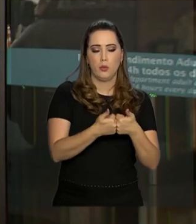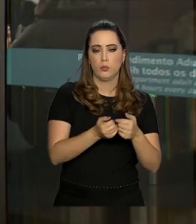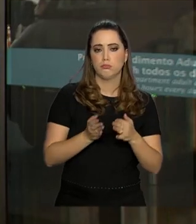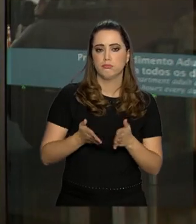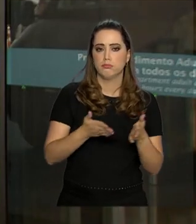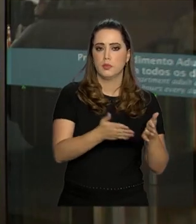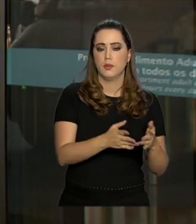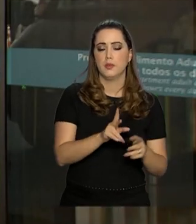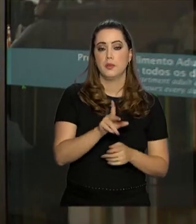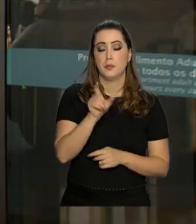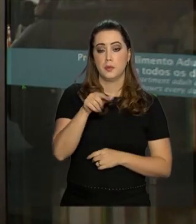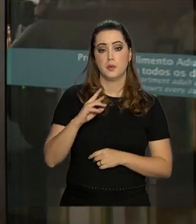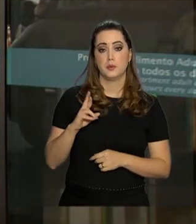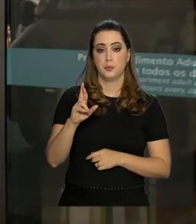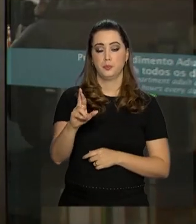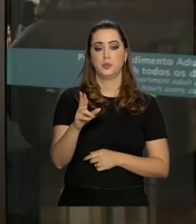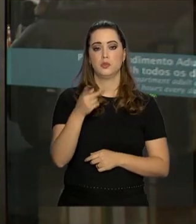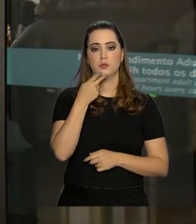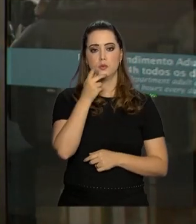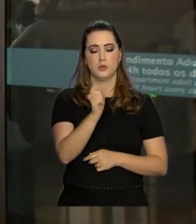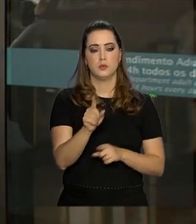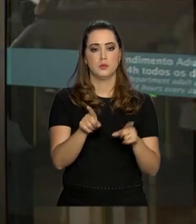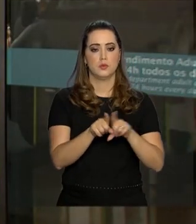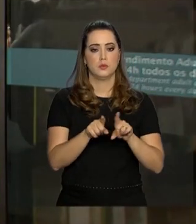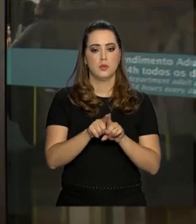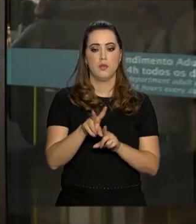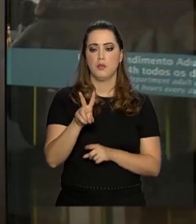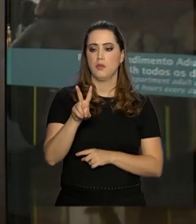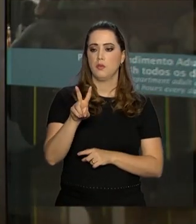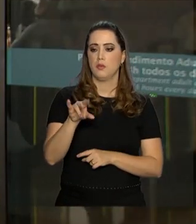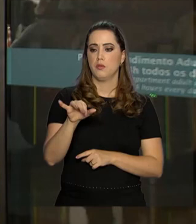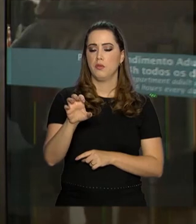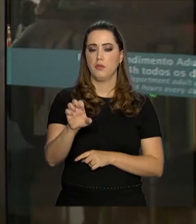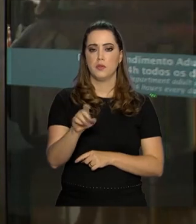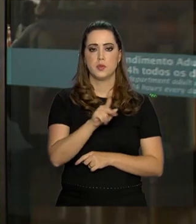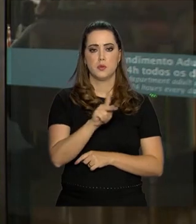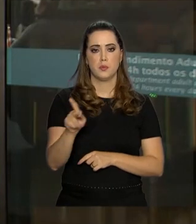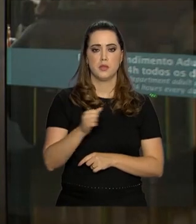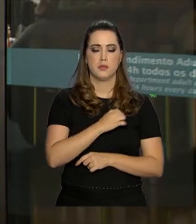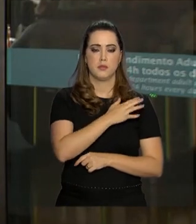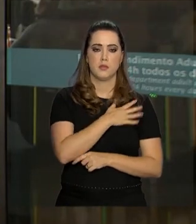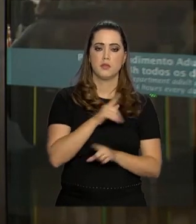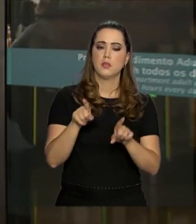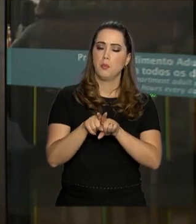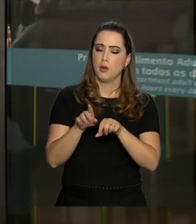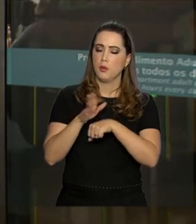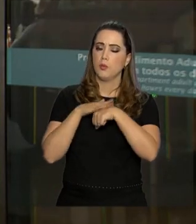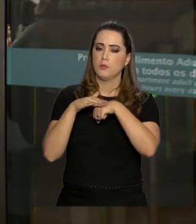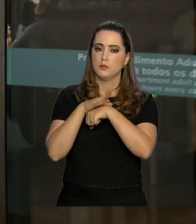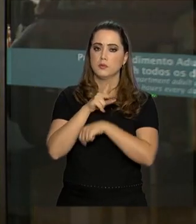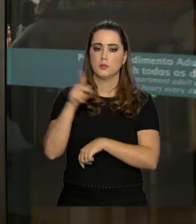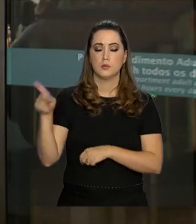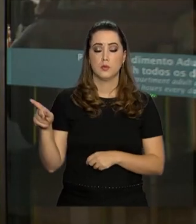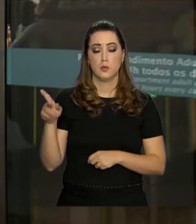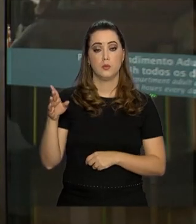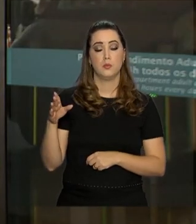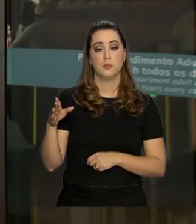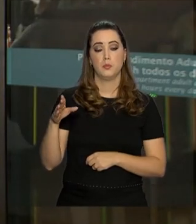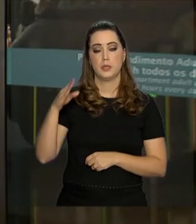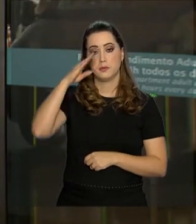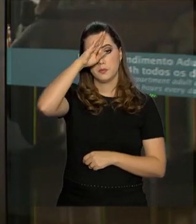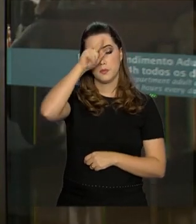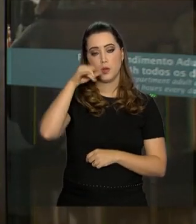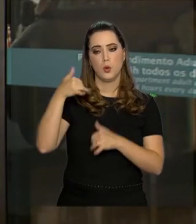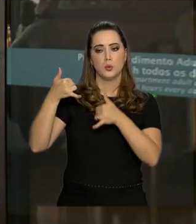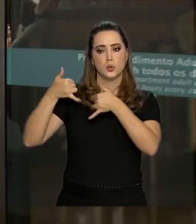presidência da República informou ainda Que o vice-presidente Hamilton Mourão conversou com Jair Bolsonaro Pelo telefone